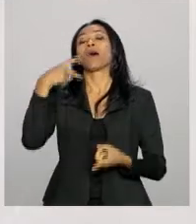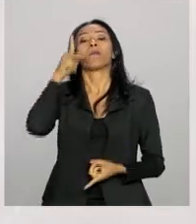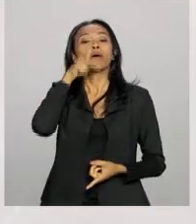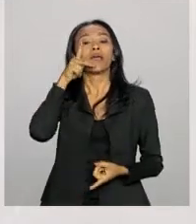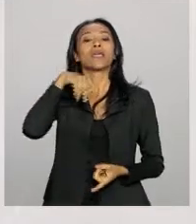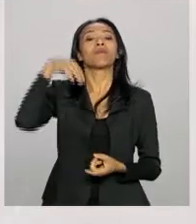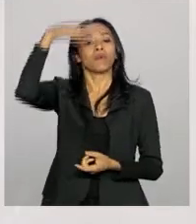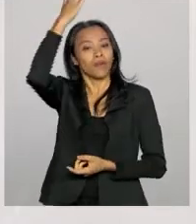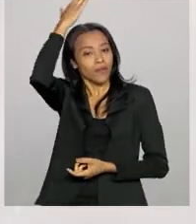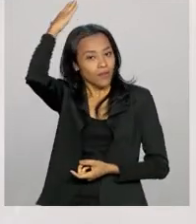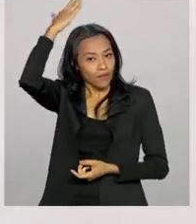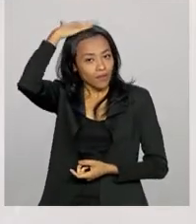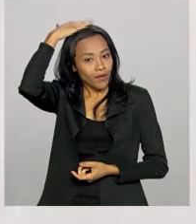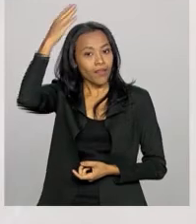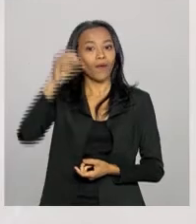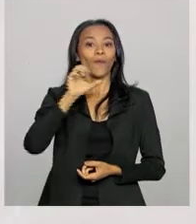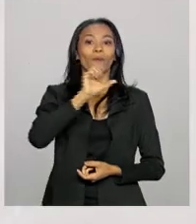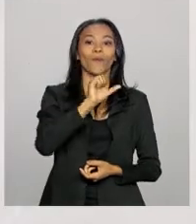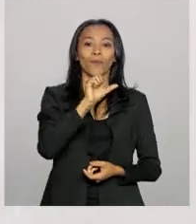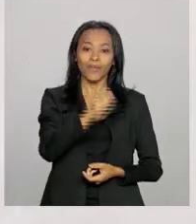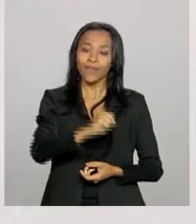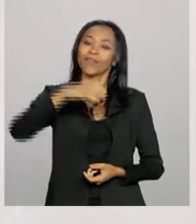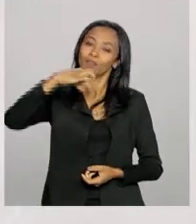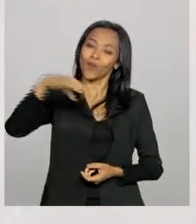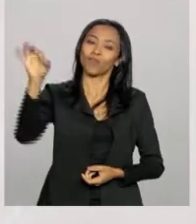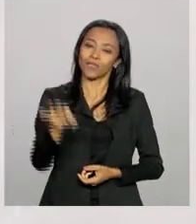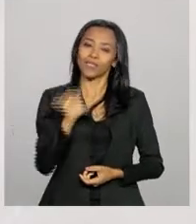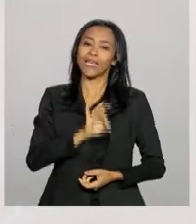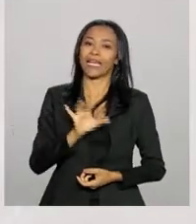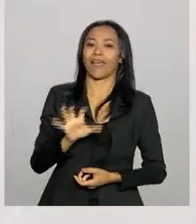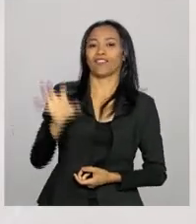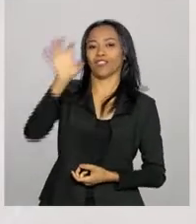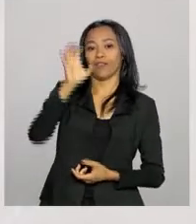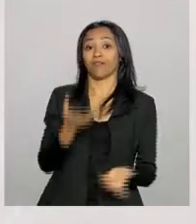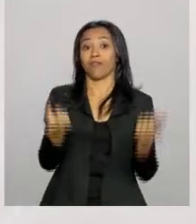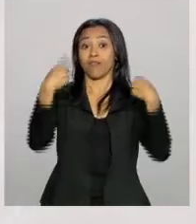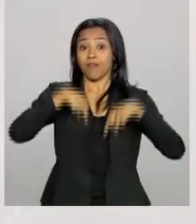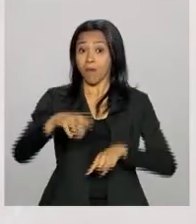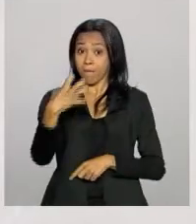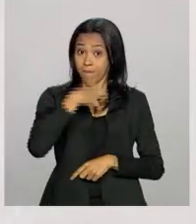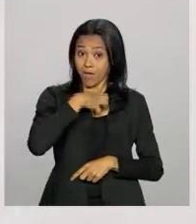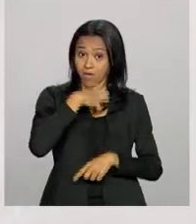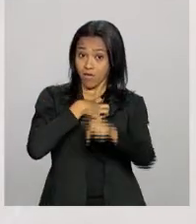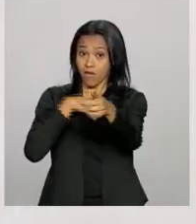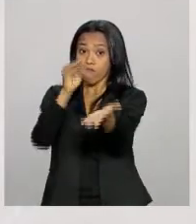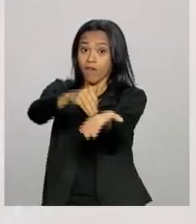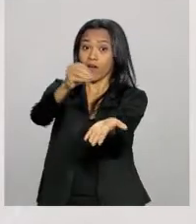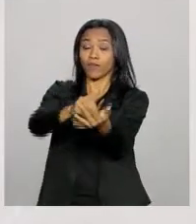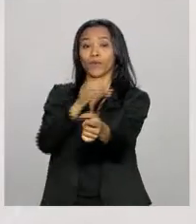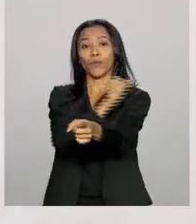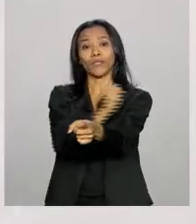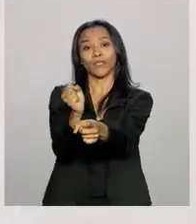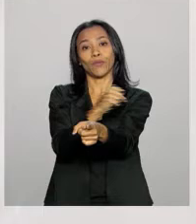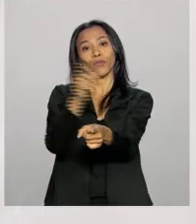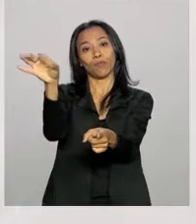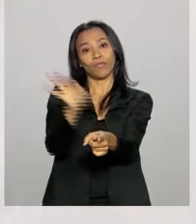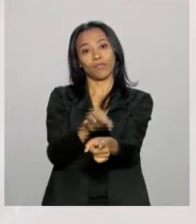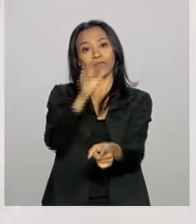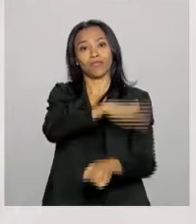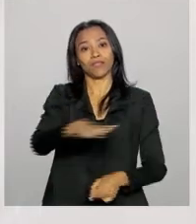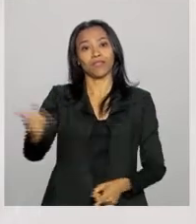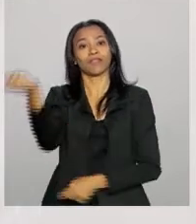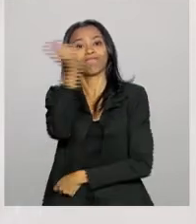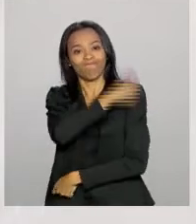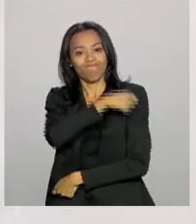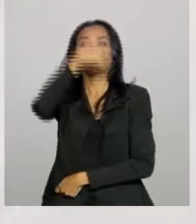Paraná, 89% em cada um dos estados. Na Bahia, faltam ainda 88% das crianças a